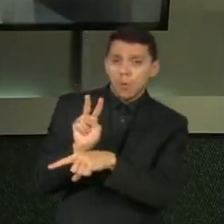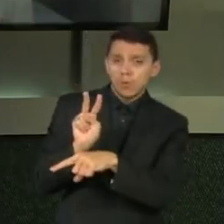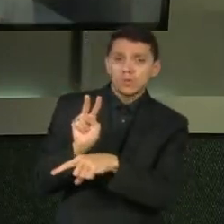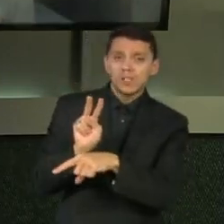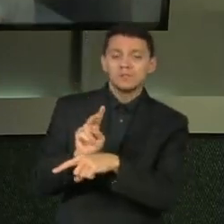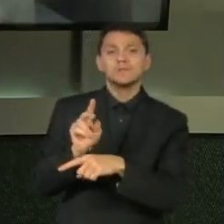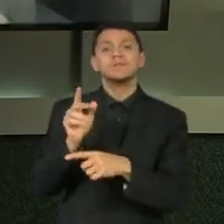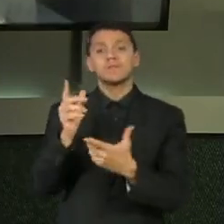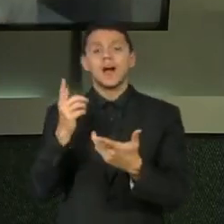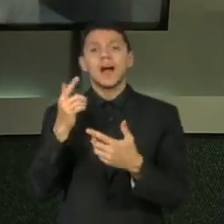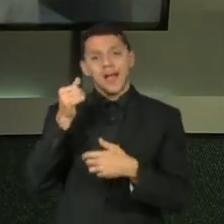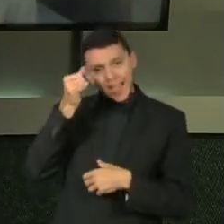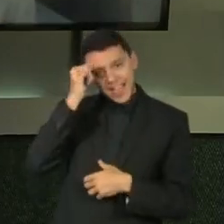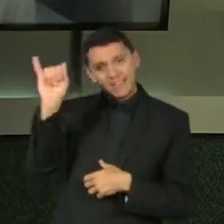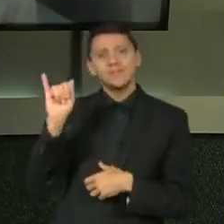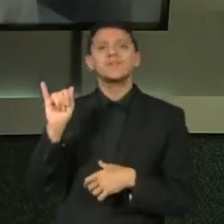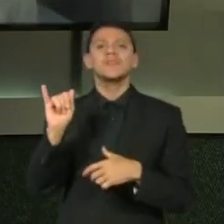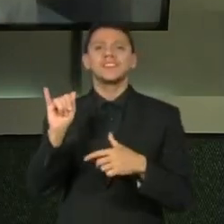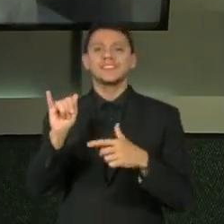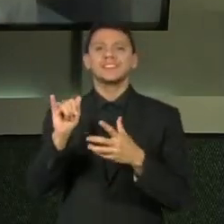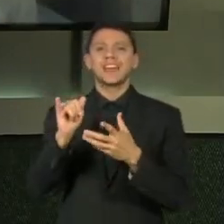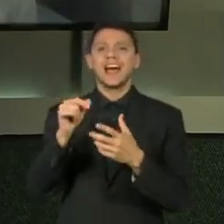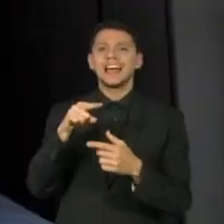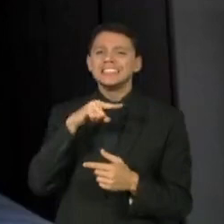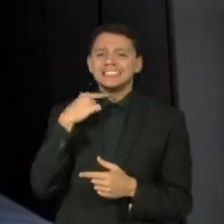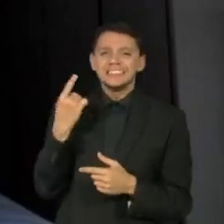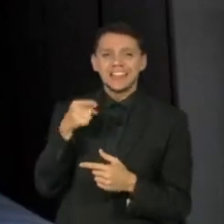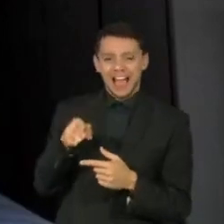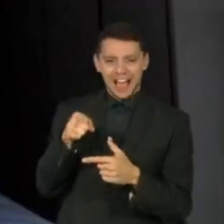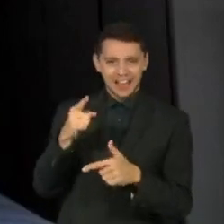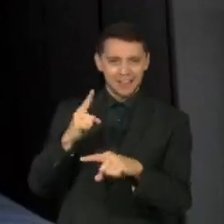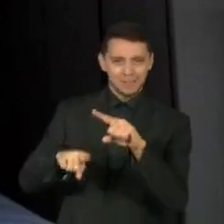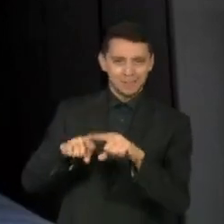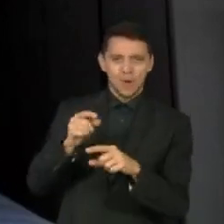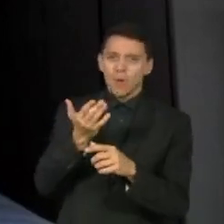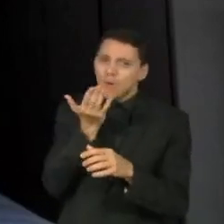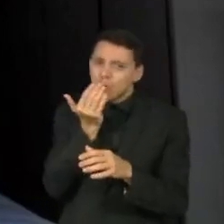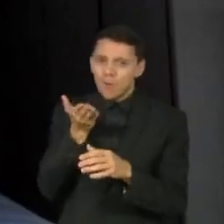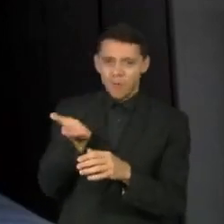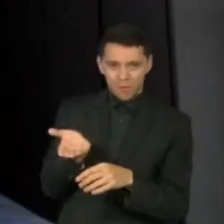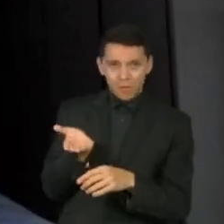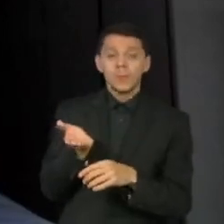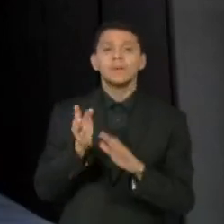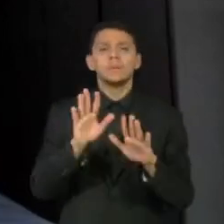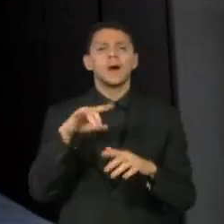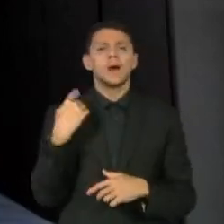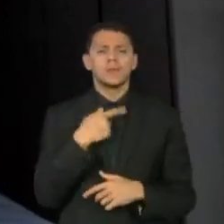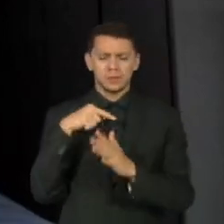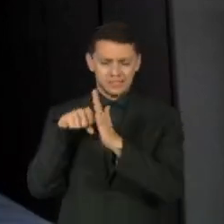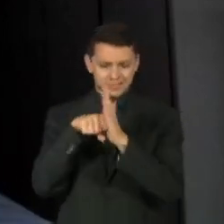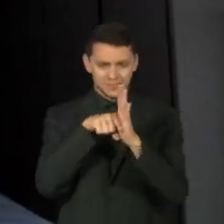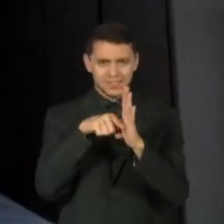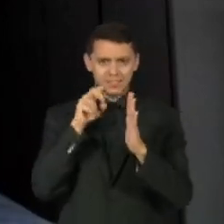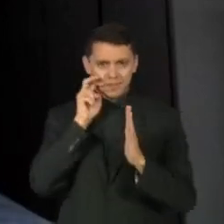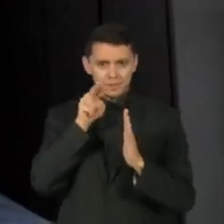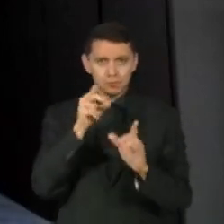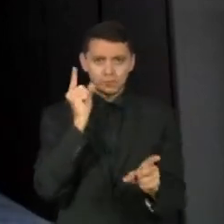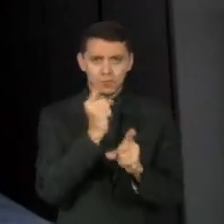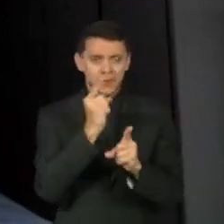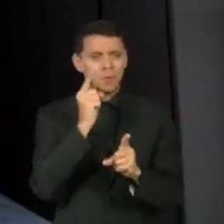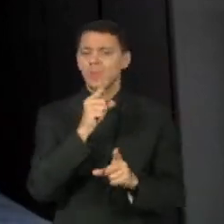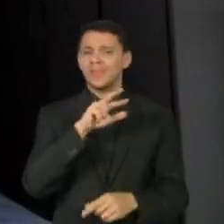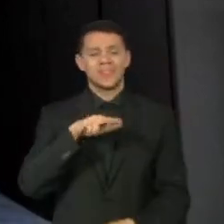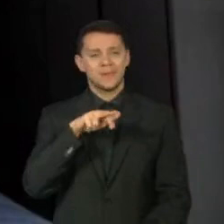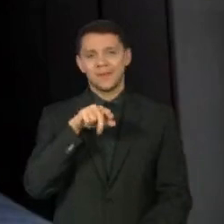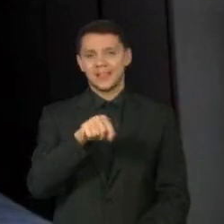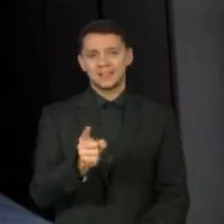antioxidante para evitar a oxidação desse alimento. E o que a gente viu no nosso trabalho não foi exatamente isso. Então,